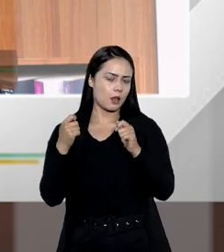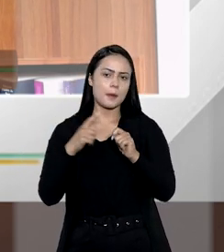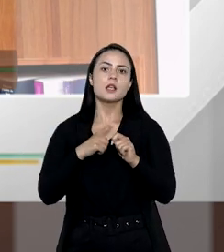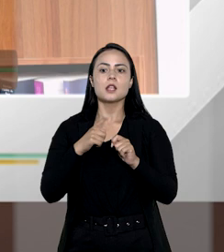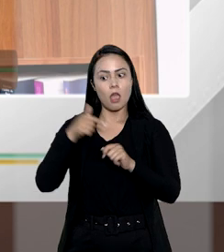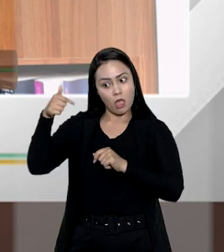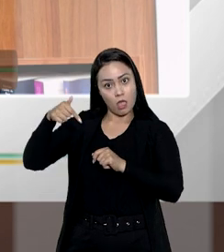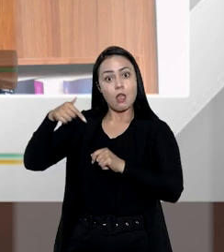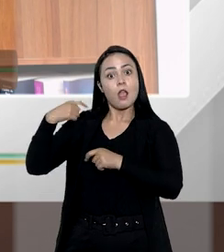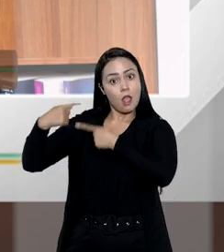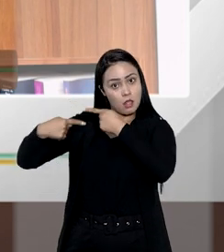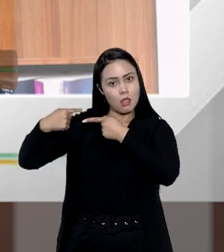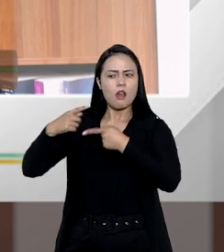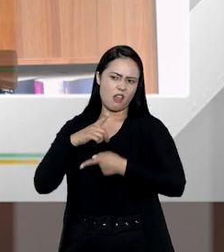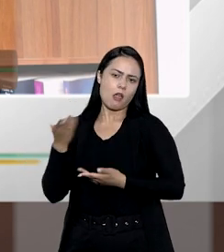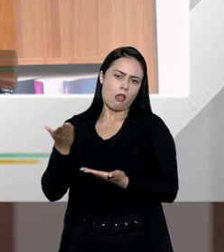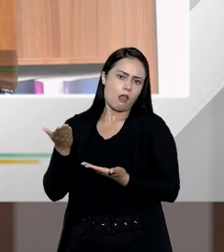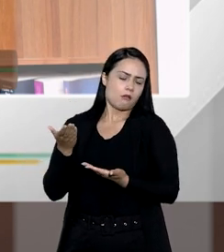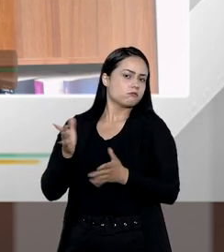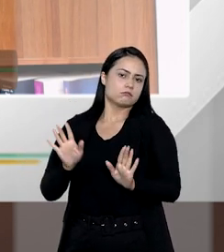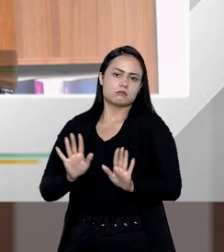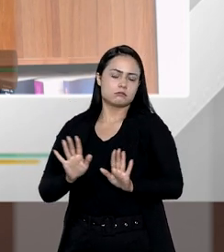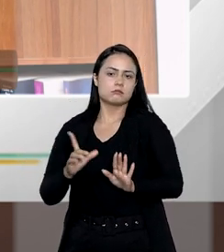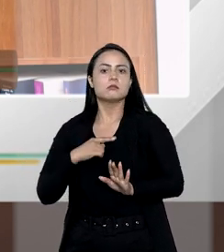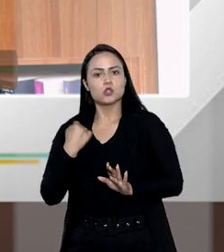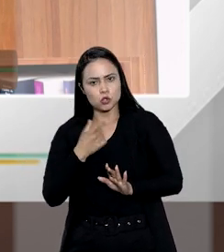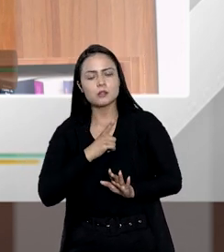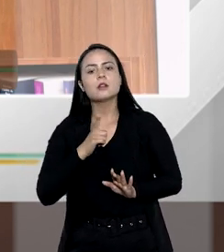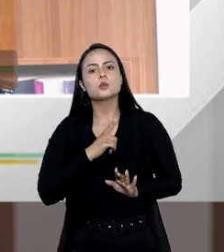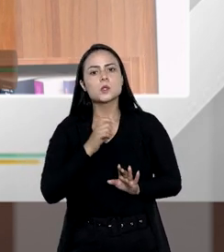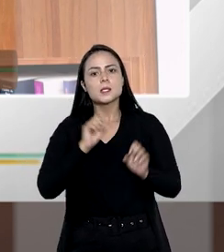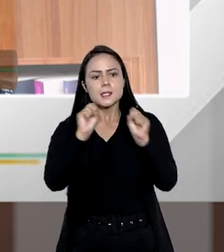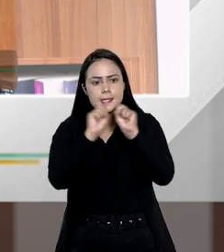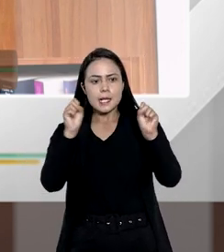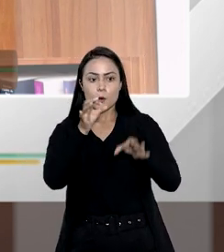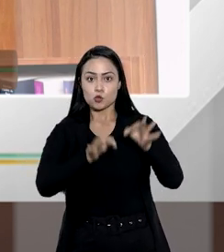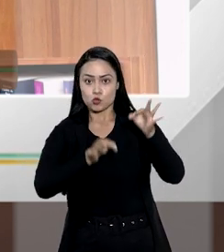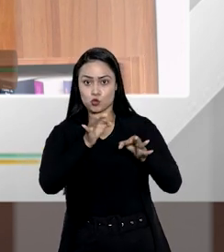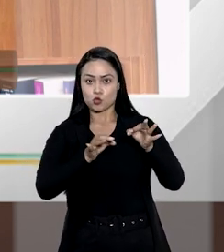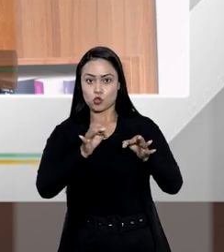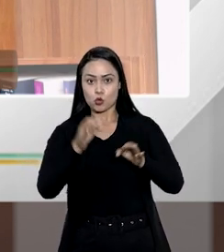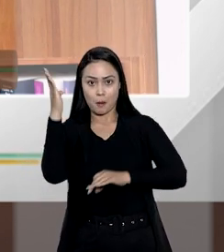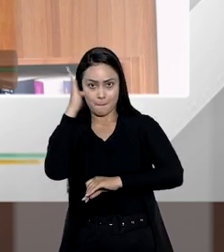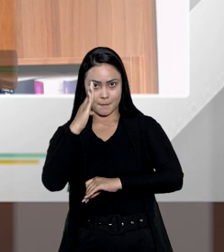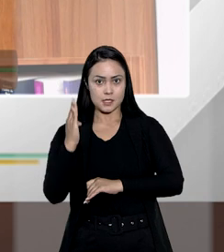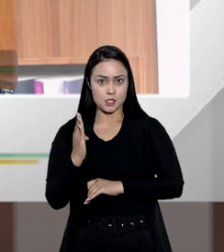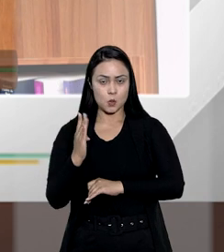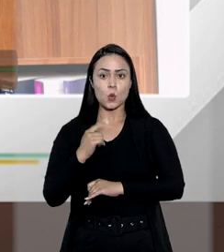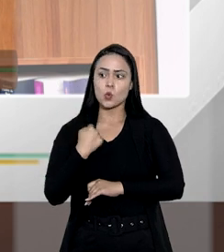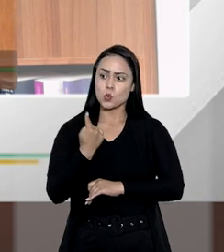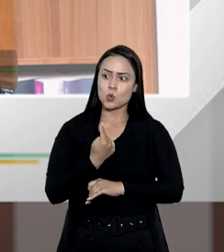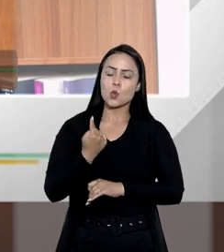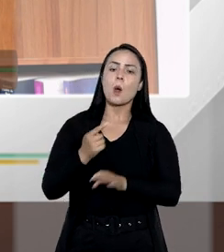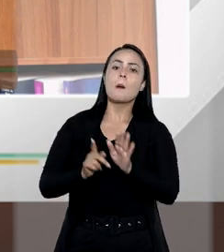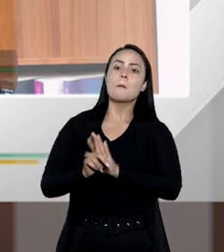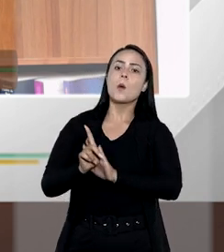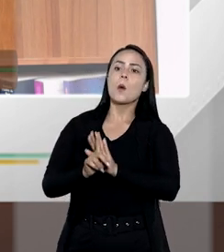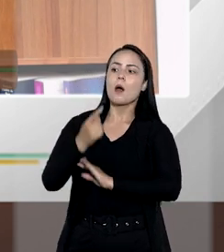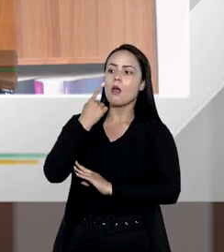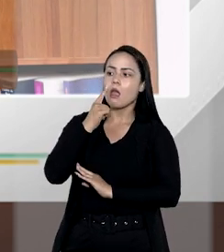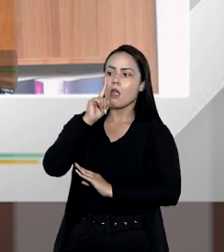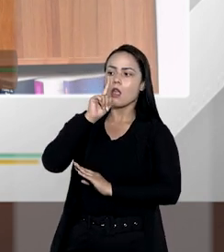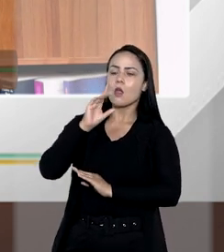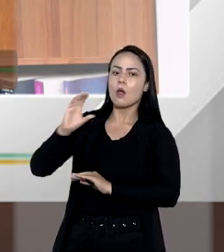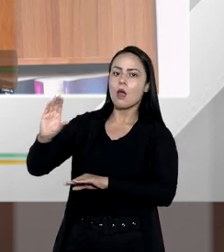que esse herdeiro queira recebê-la. Embora a gente tenha um sistema jurídico no Brasil que a gente corre apenas o bom